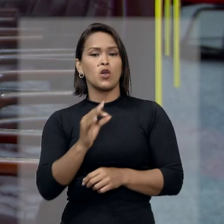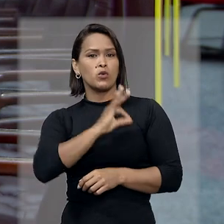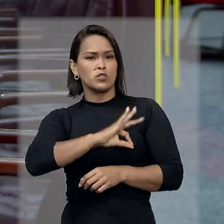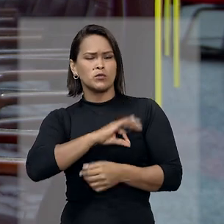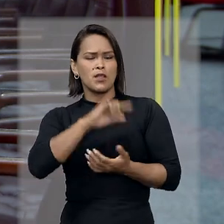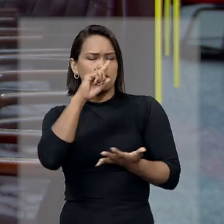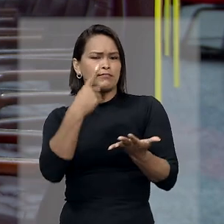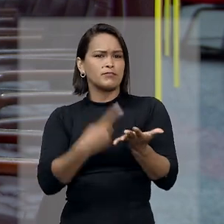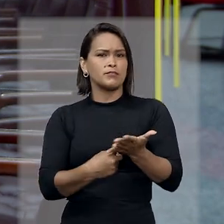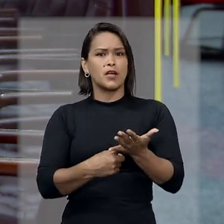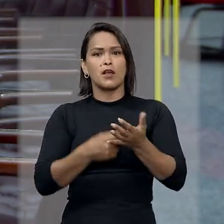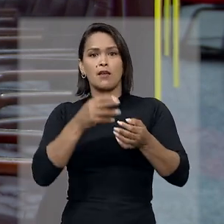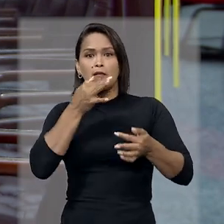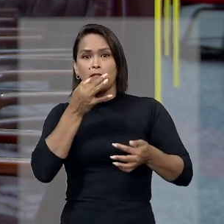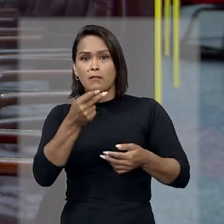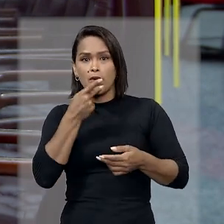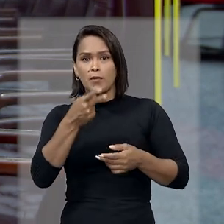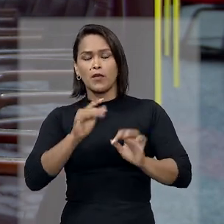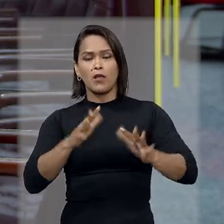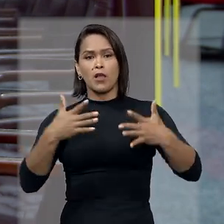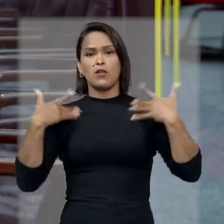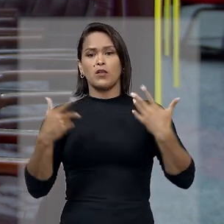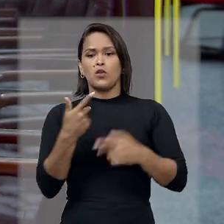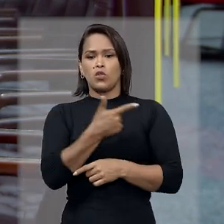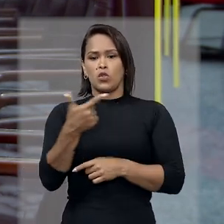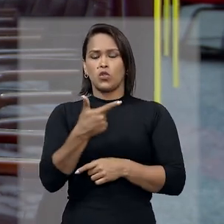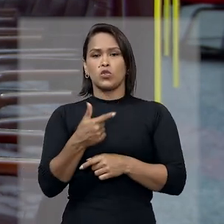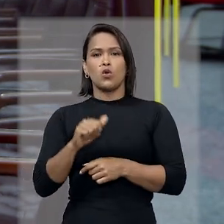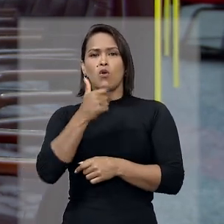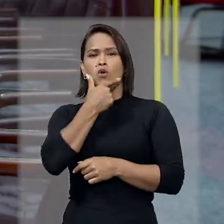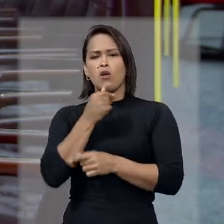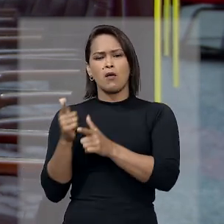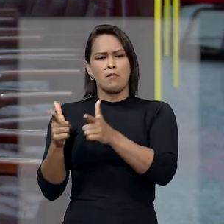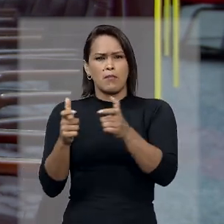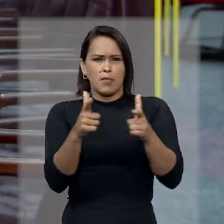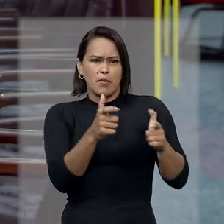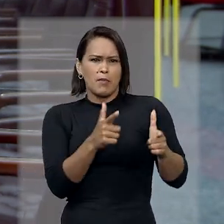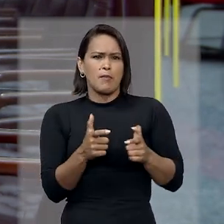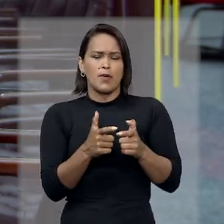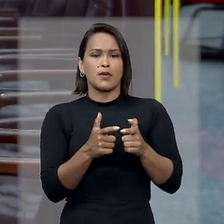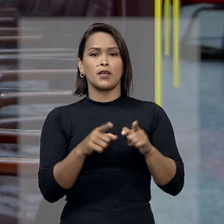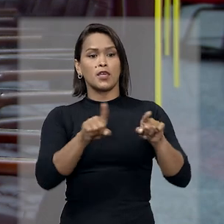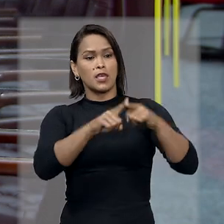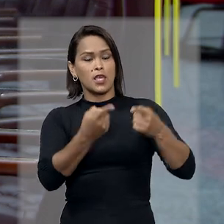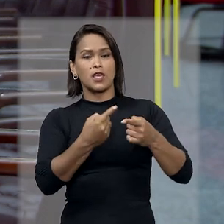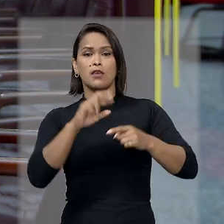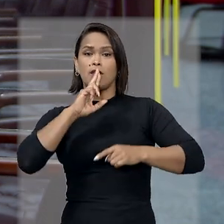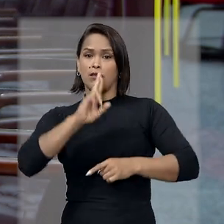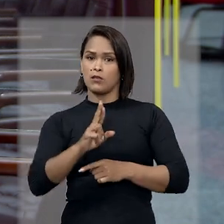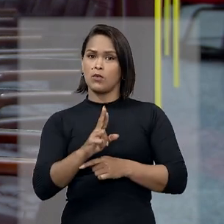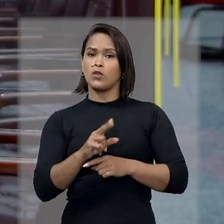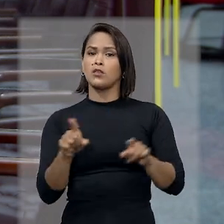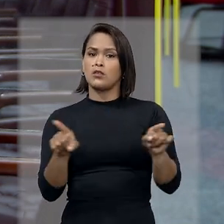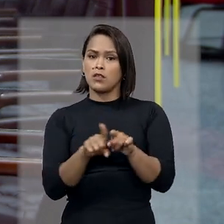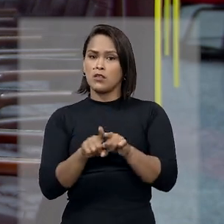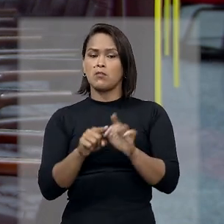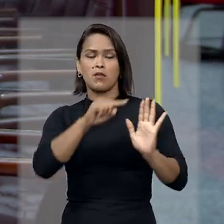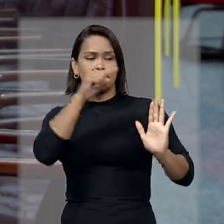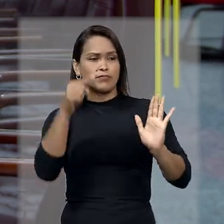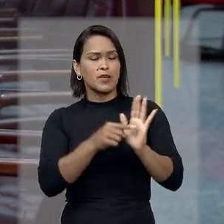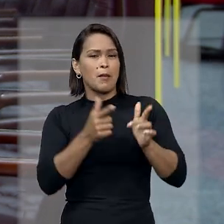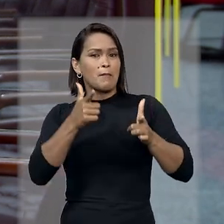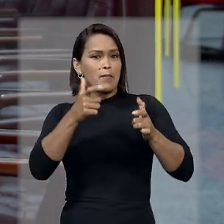afirmaram em depoimento que foram surpreendidos por dois homens atirando com pistolas e que, em resposta, o denunciado teria